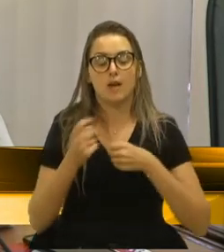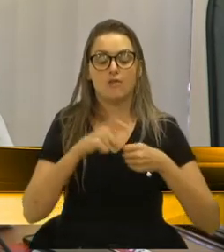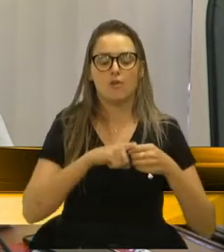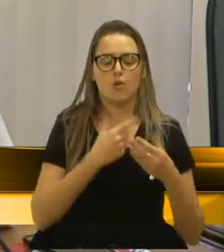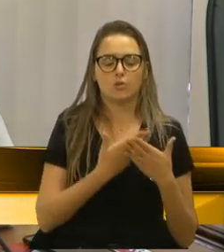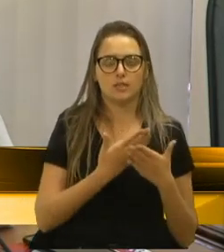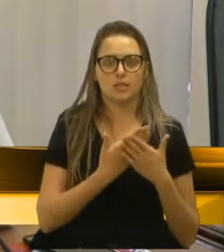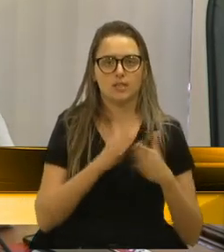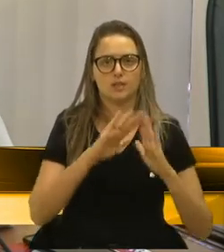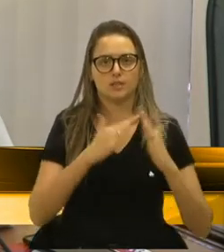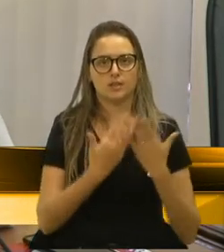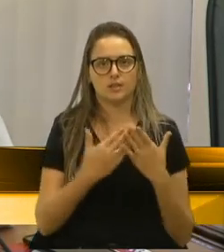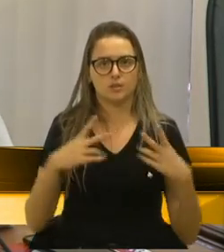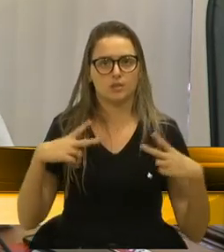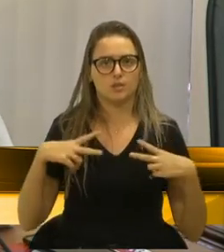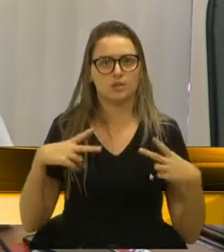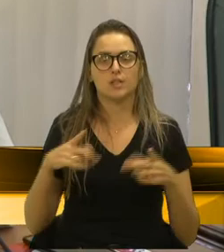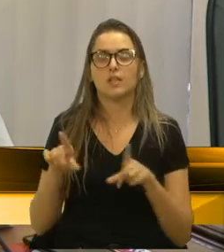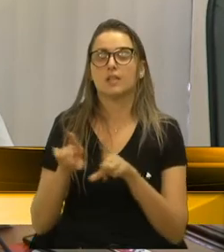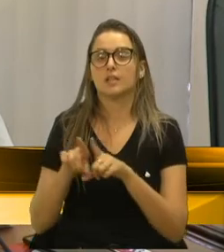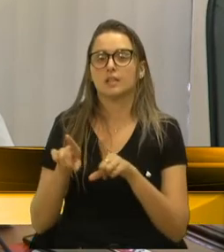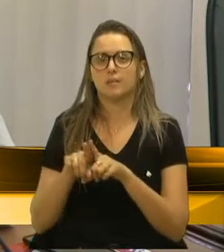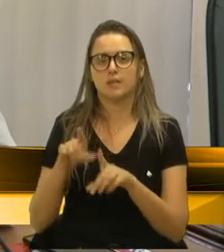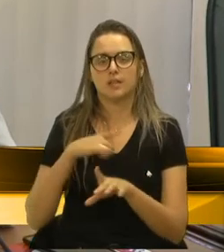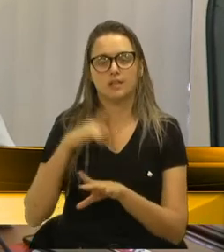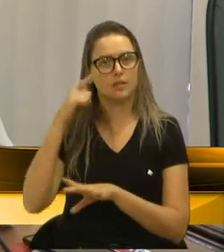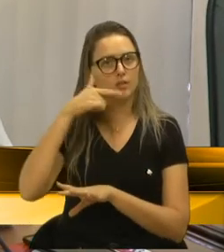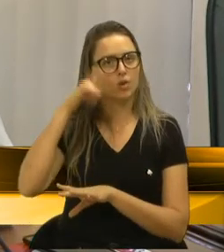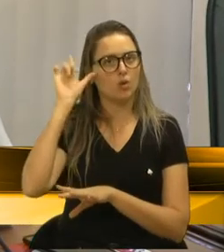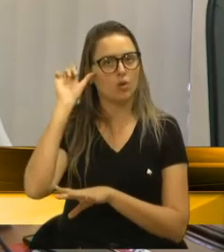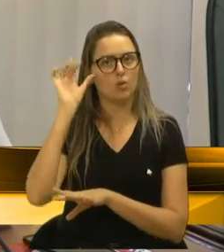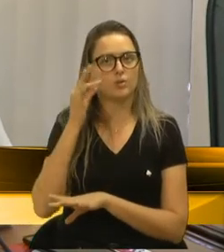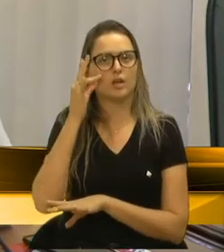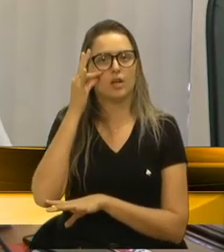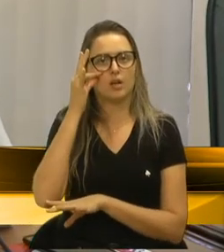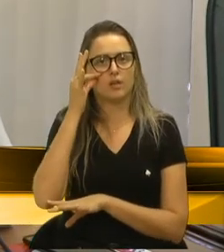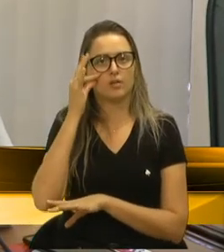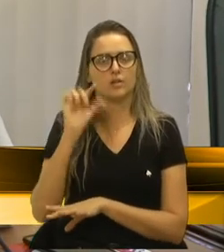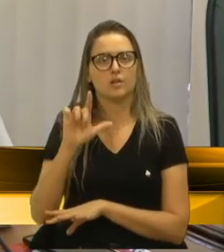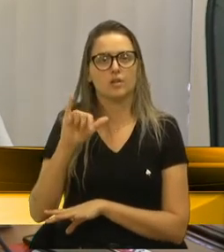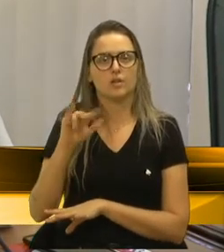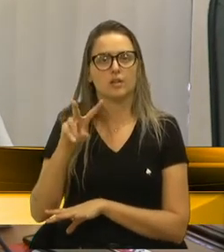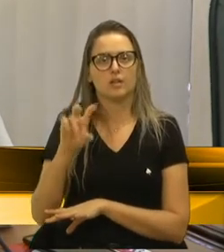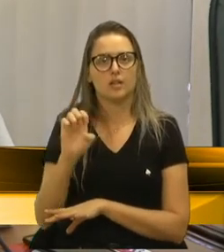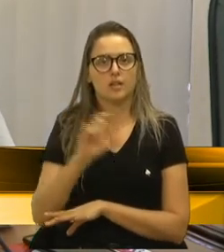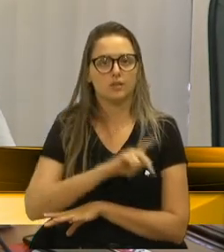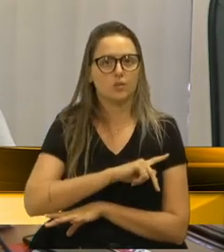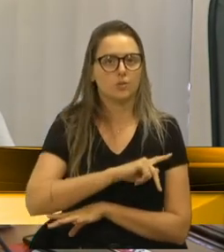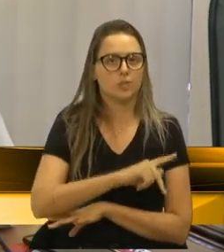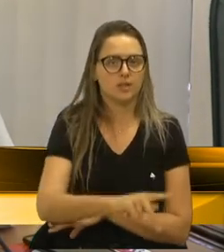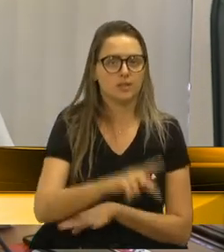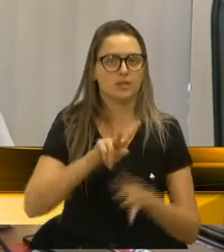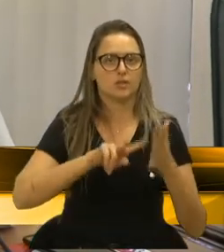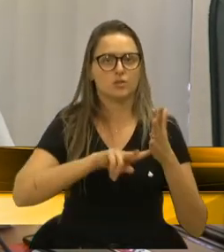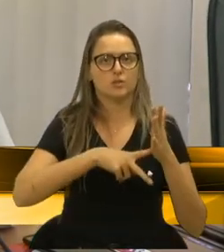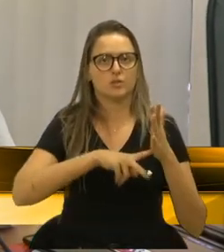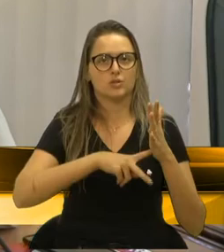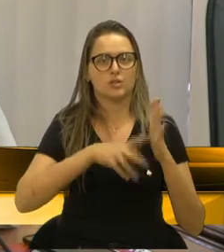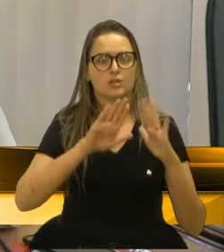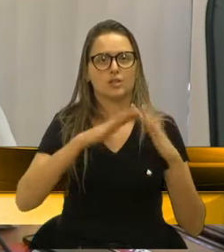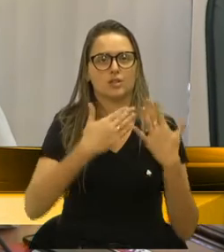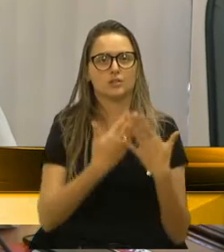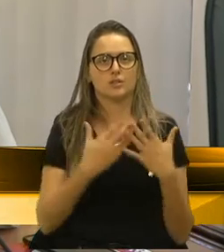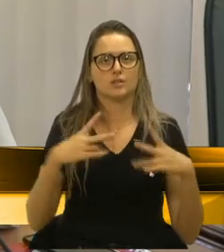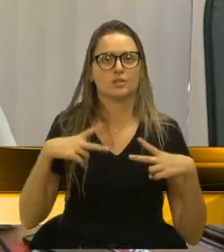particulares. E também tivemos, ontem, ao vivo, uma live do presidente do Sindicato das Escolas